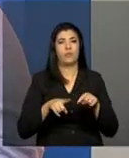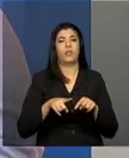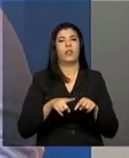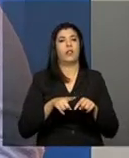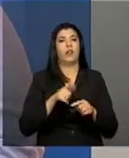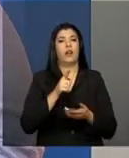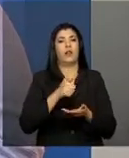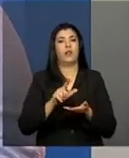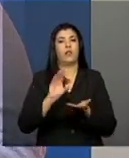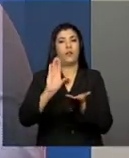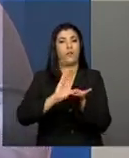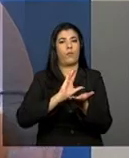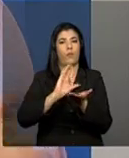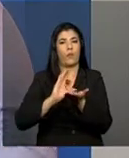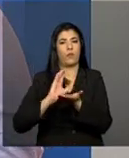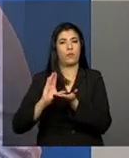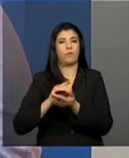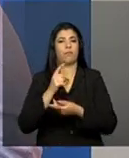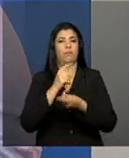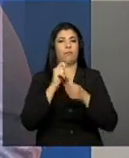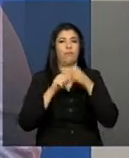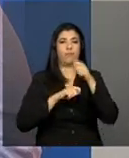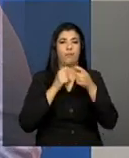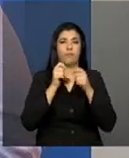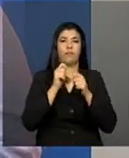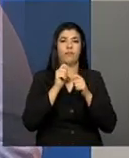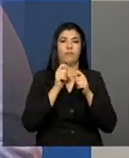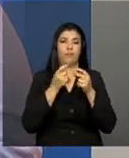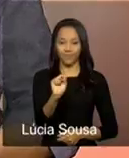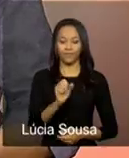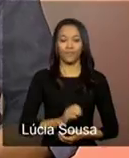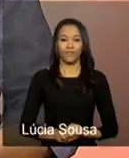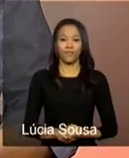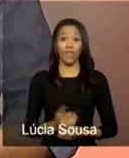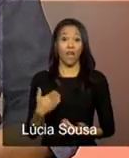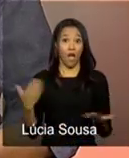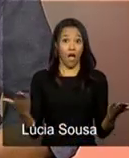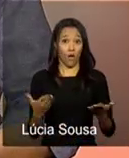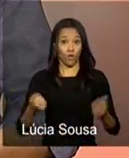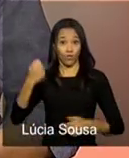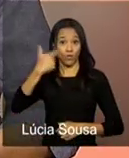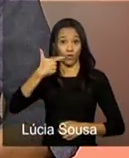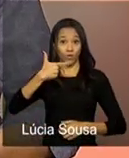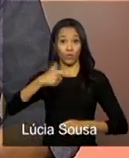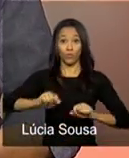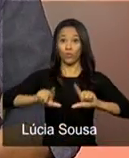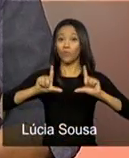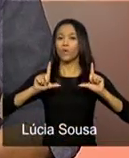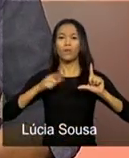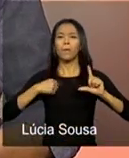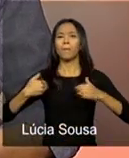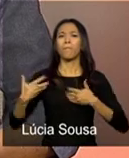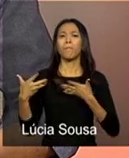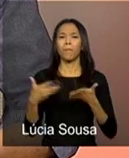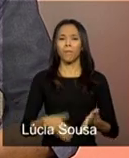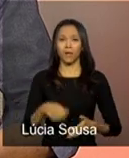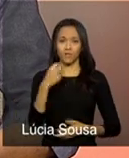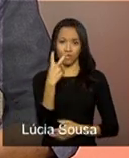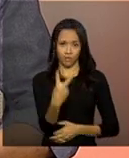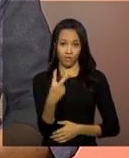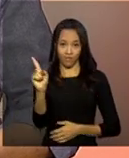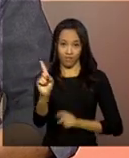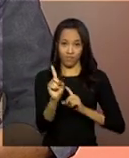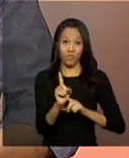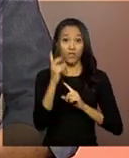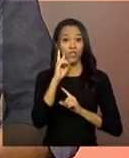para todo o nosso sistema único de assistência social. Neste segundo bloco, teremos a participação de Caio Nakashima,